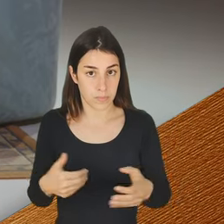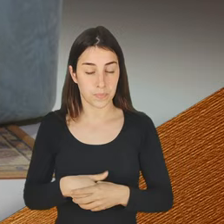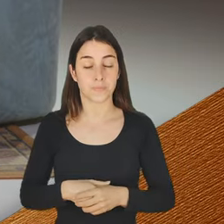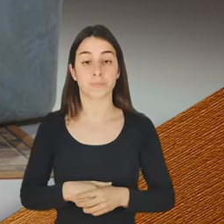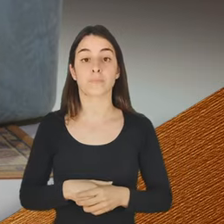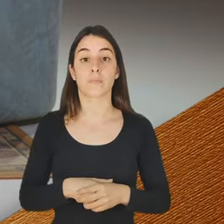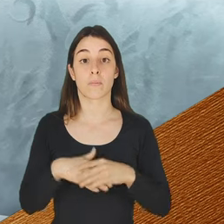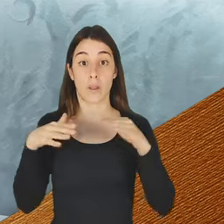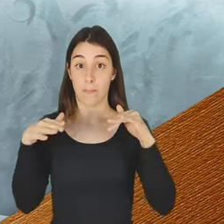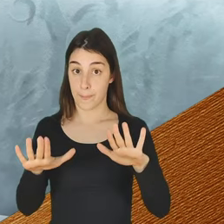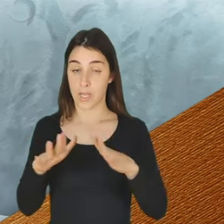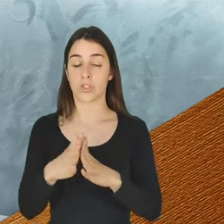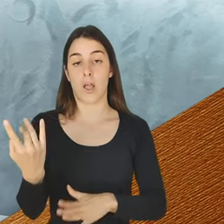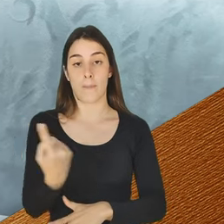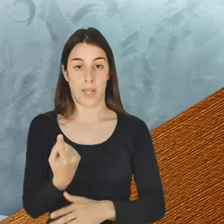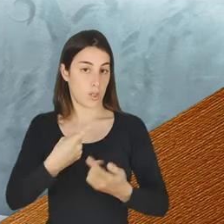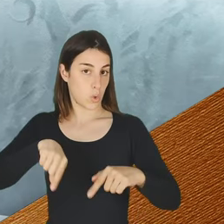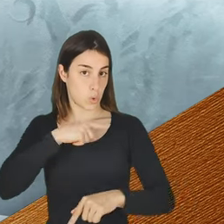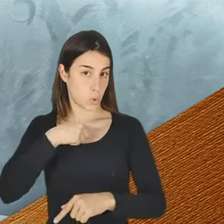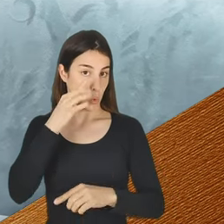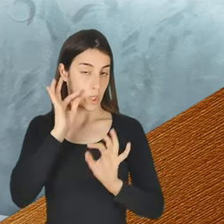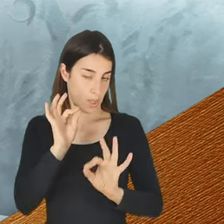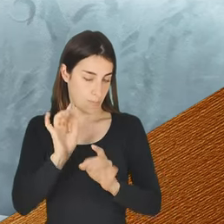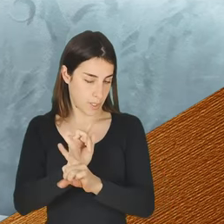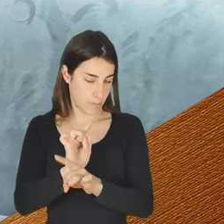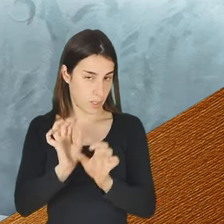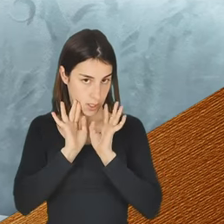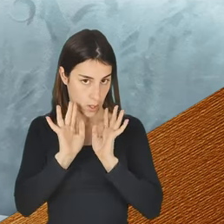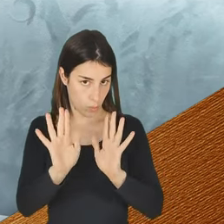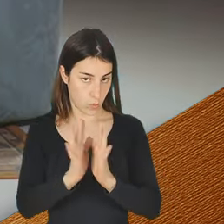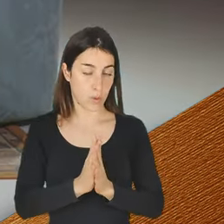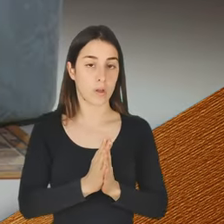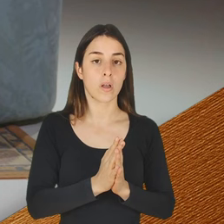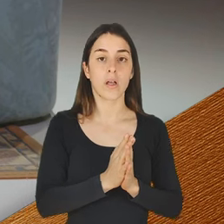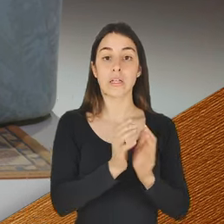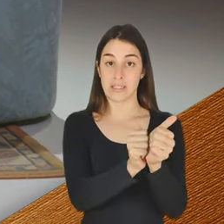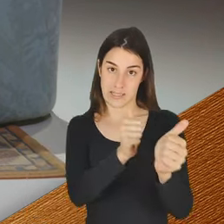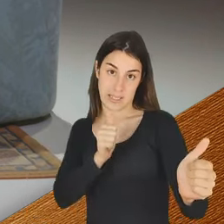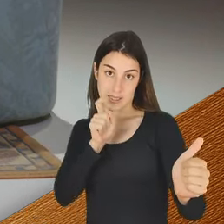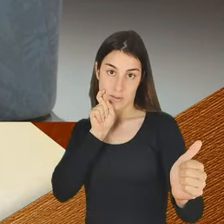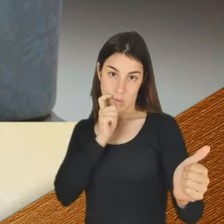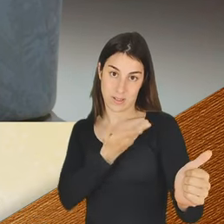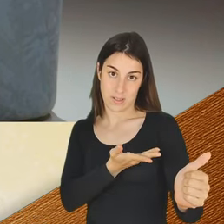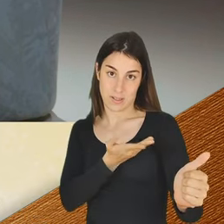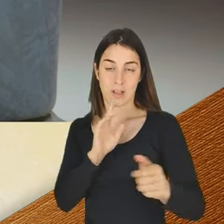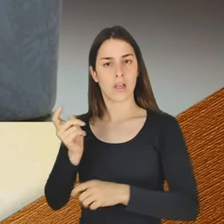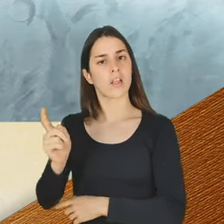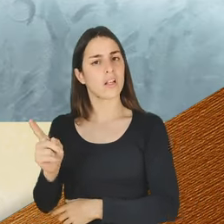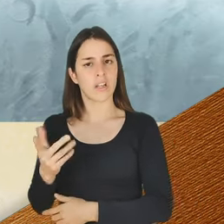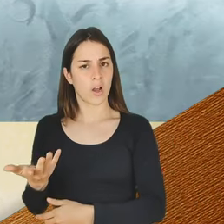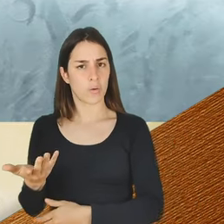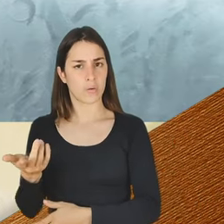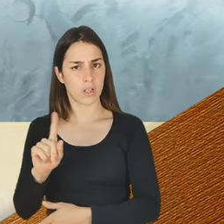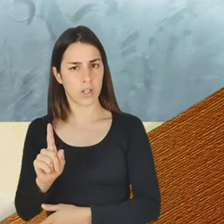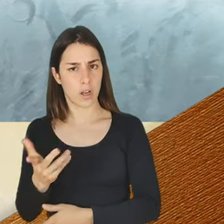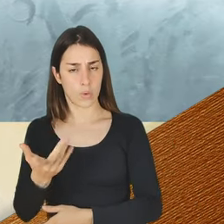O que não invalida que não tenhamos que ter alguns cuidados. Atenção. Como a distância de segurança, por exemplo? Não, não.